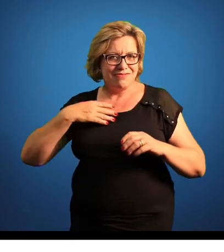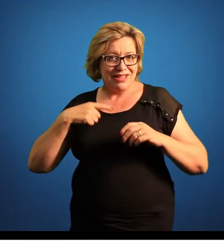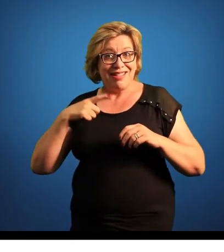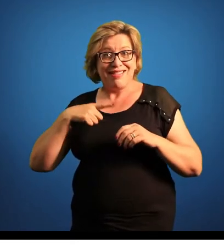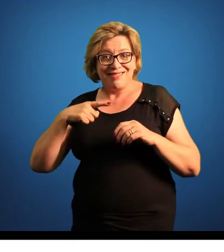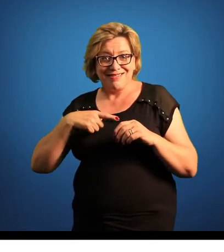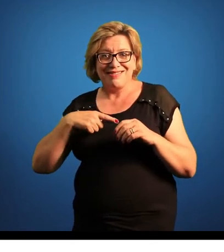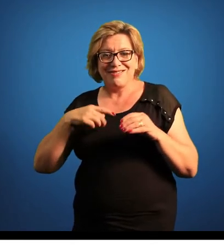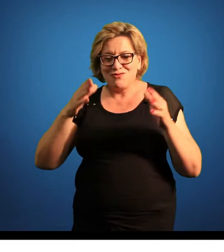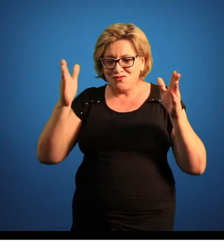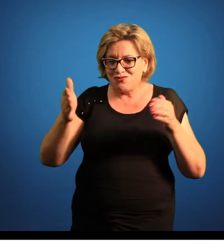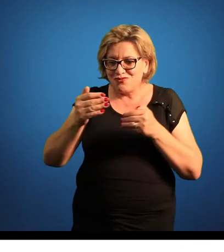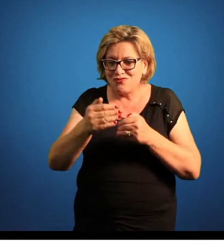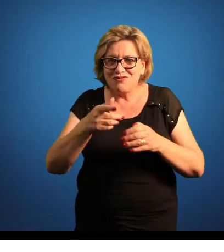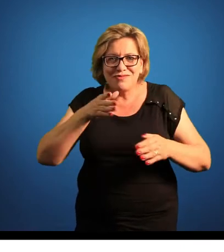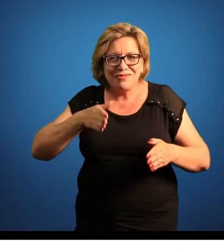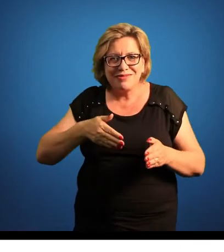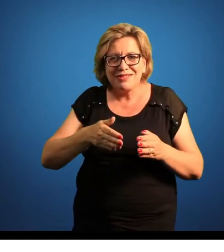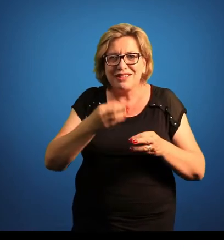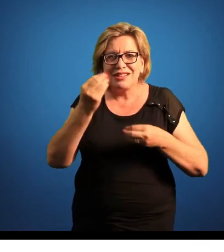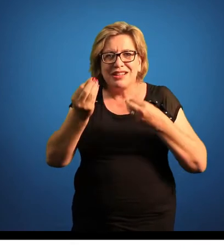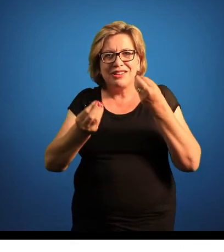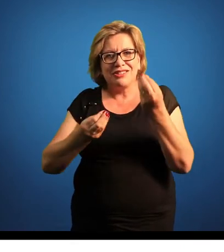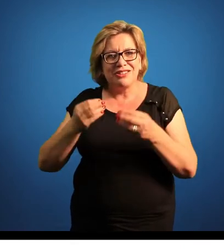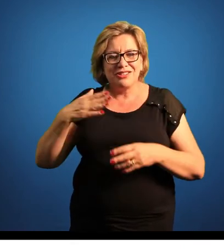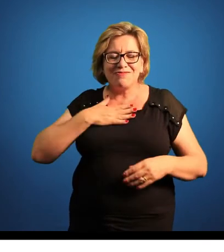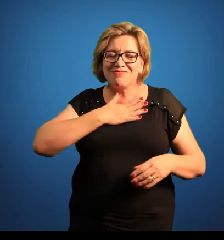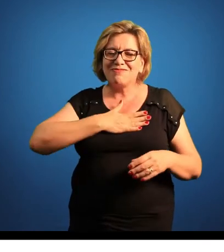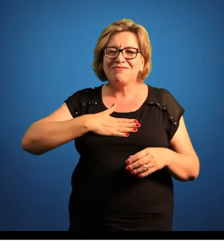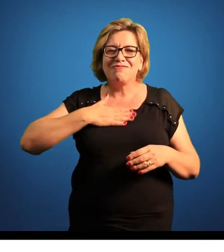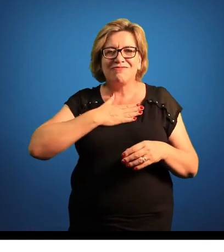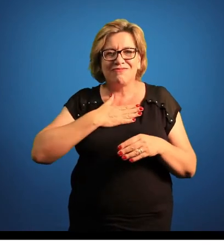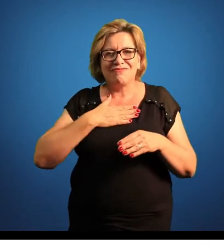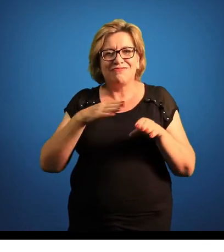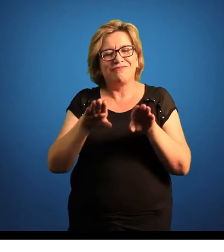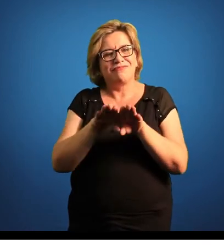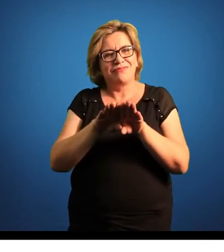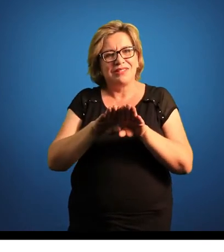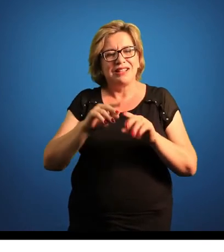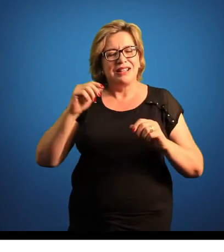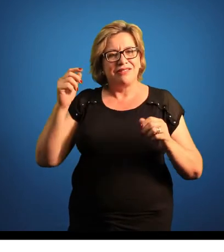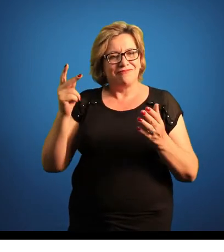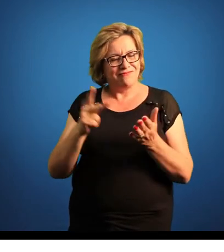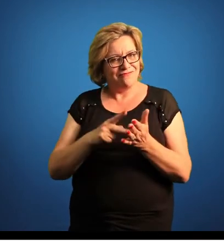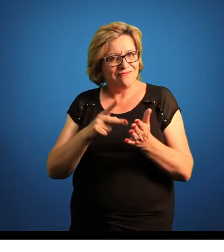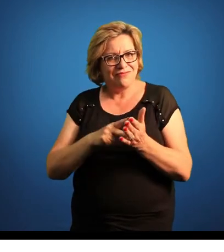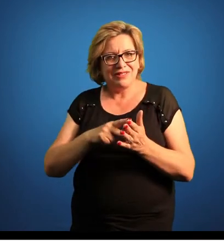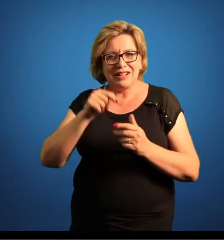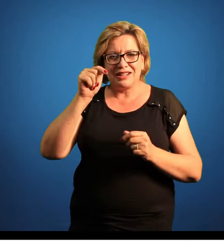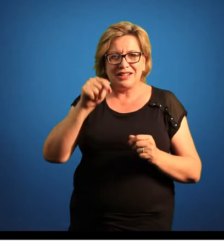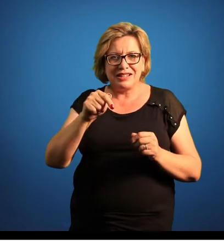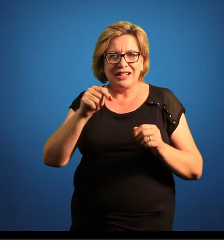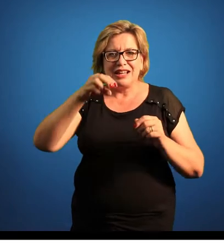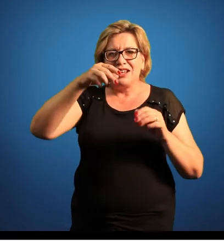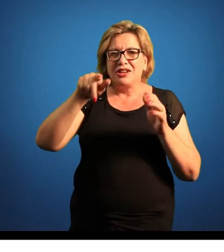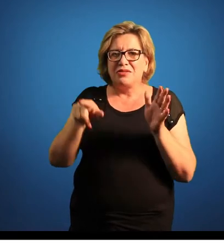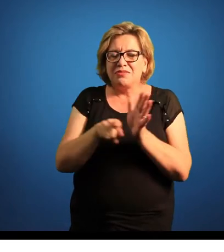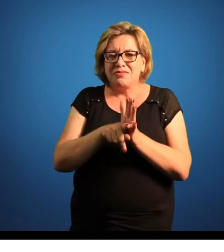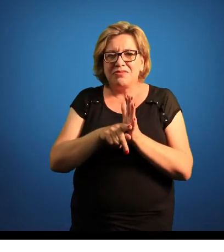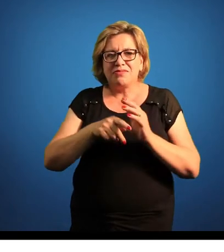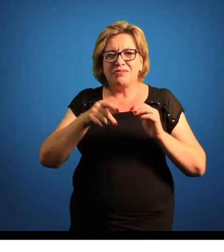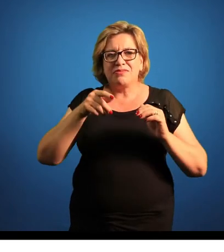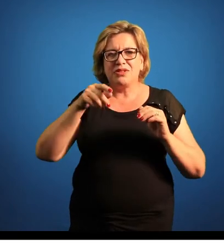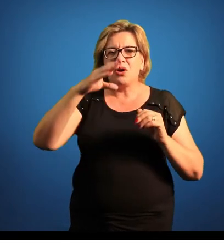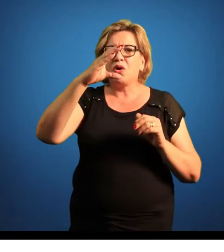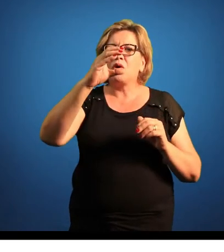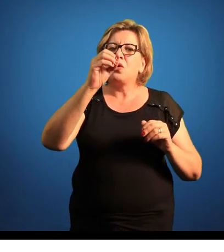casa, outros professores têm também, e a gente acha bastante interessante. Na verdade, esse aquário marinho é um aquário marinho de